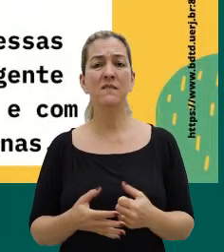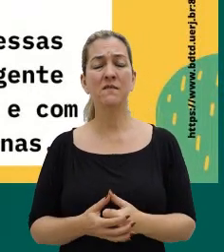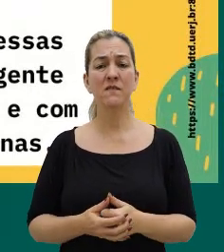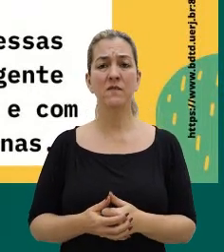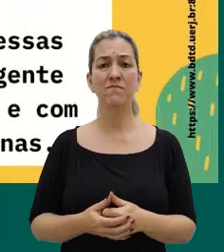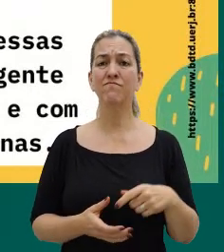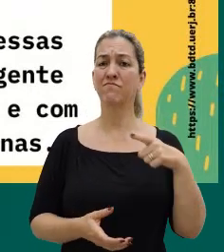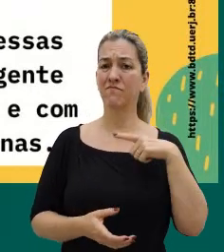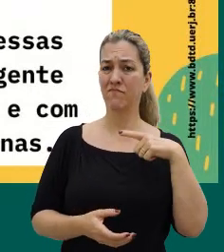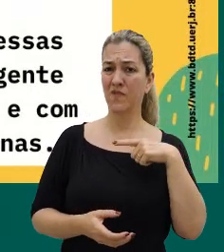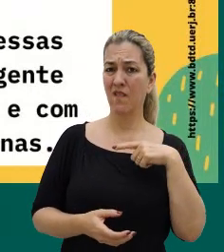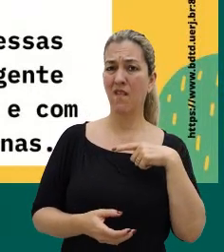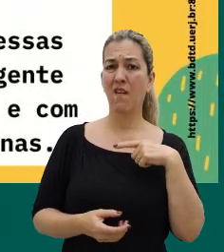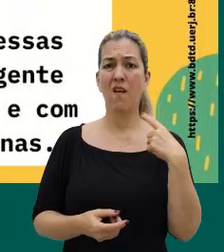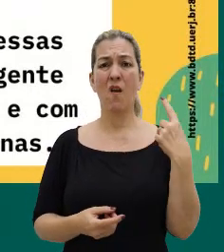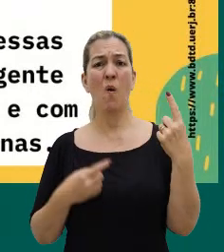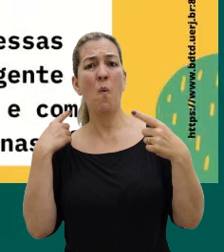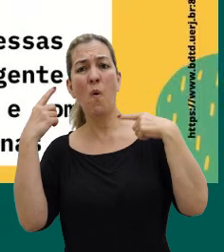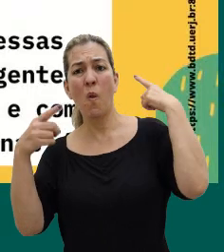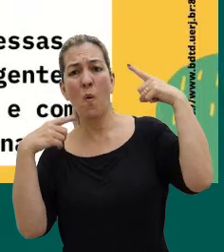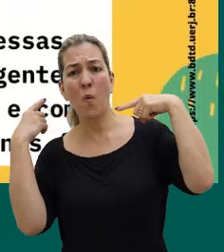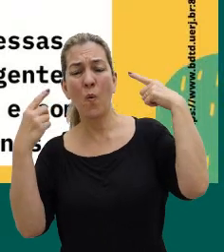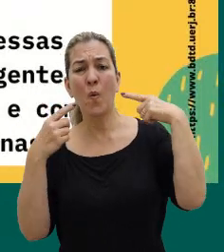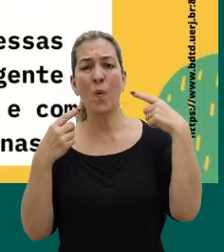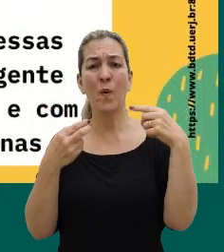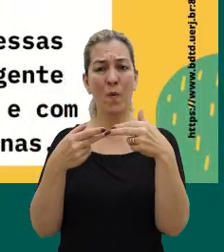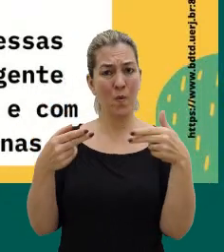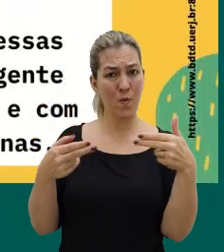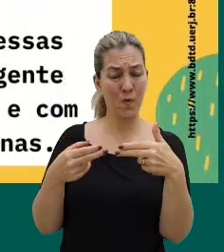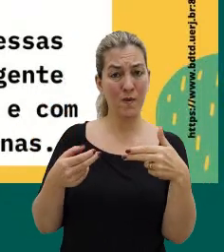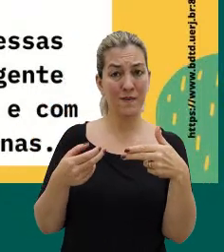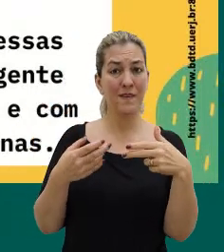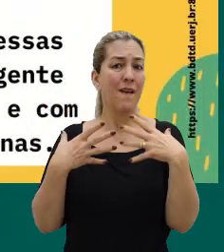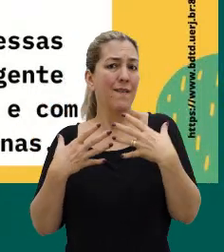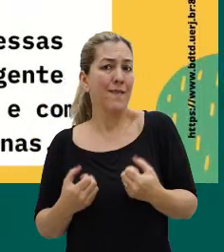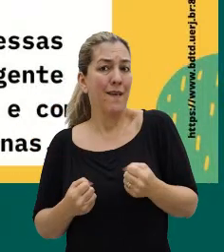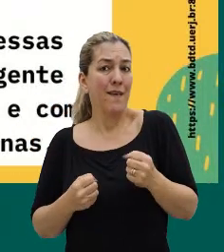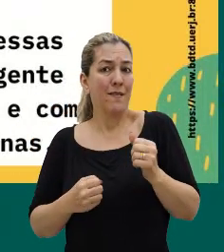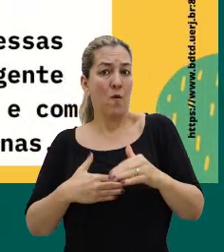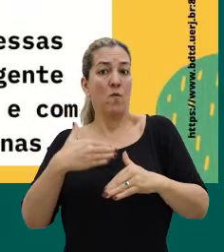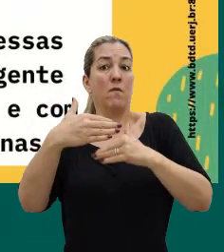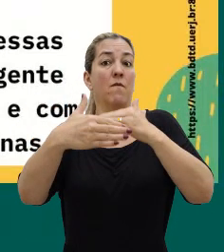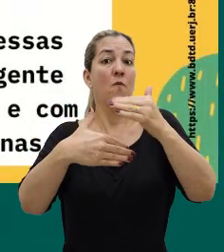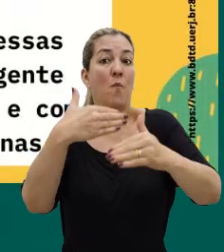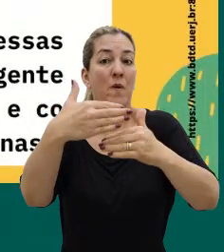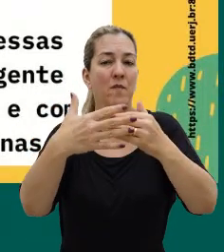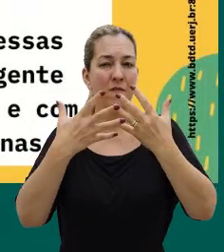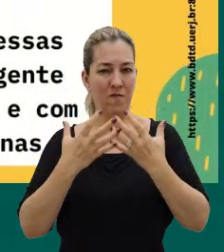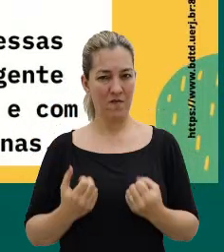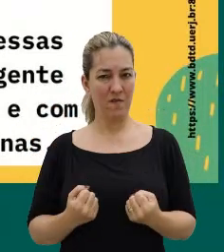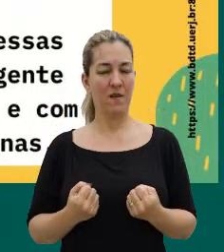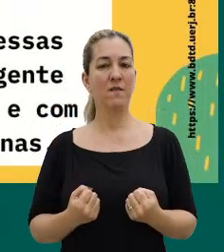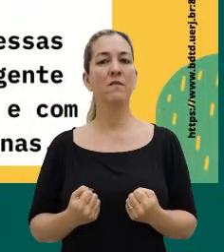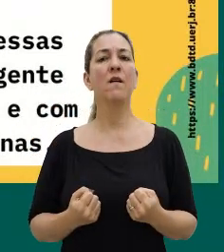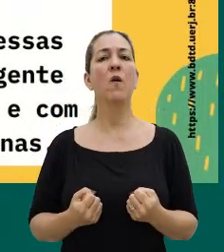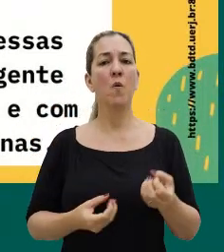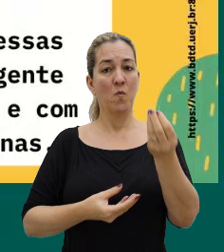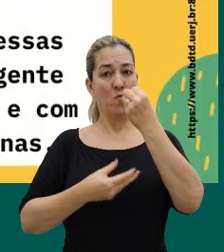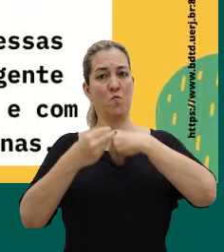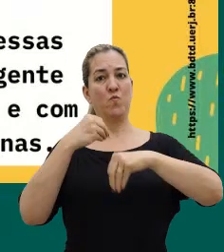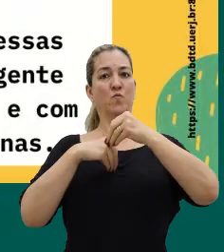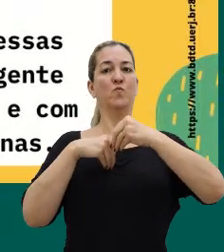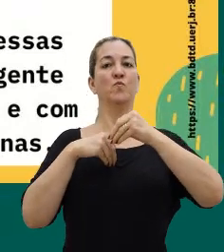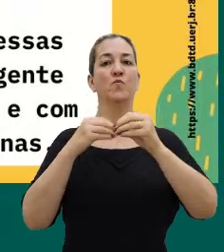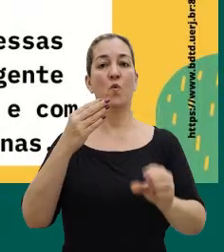existe um elemento da loucura que permite um crescimento se a gente aceitar ela como parte constitutiva da